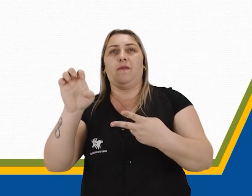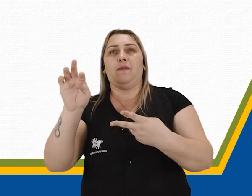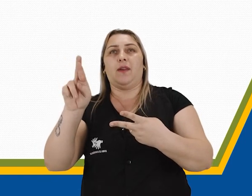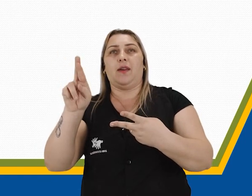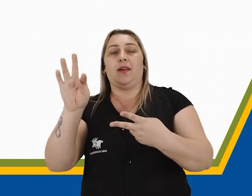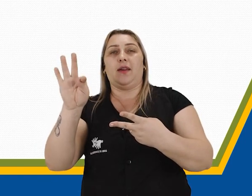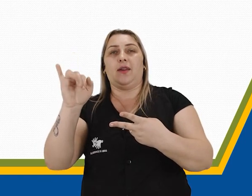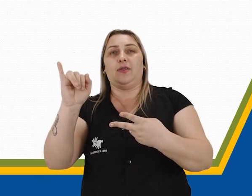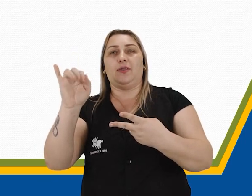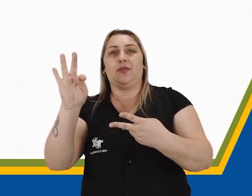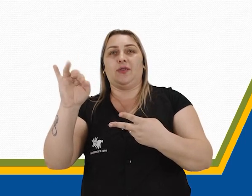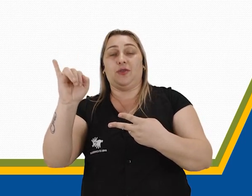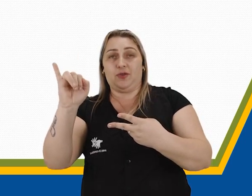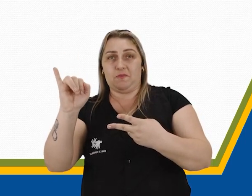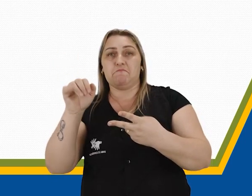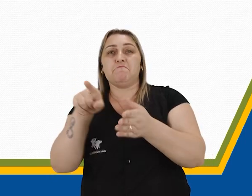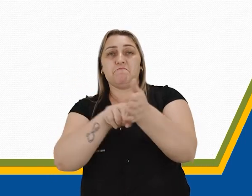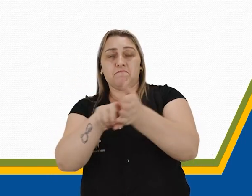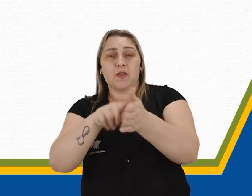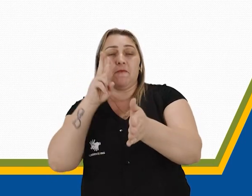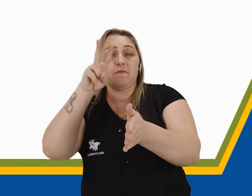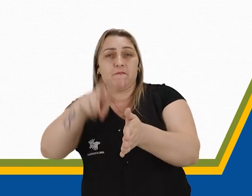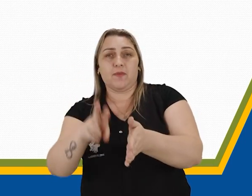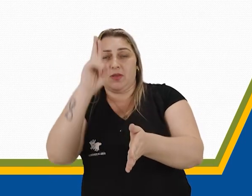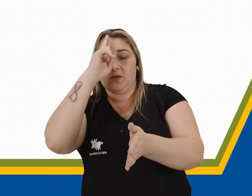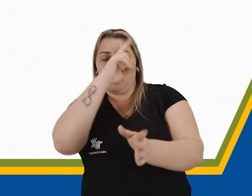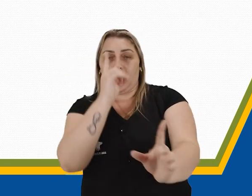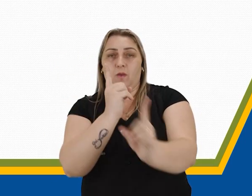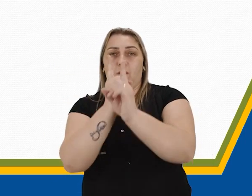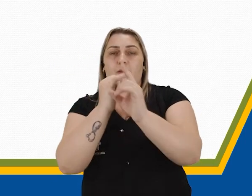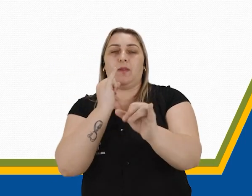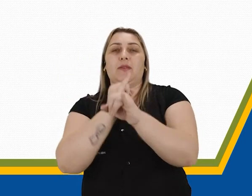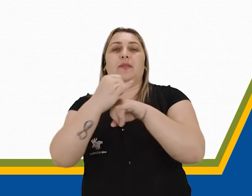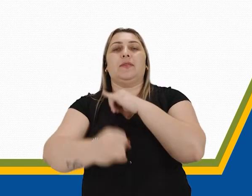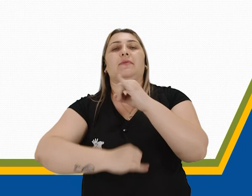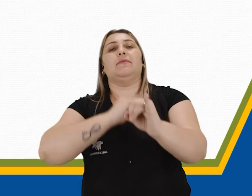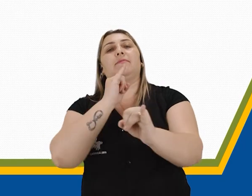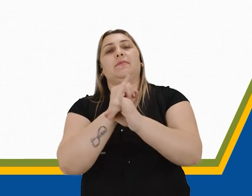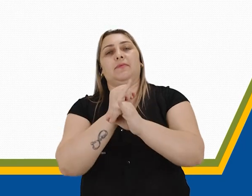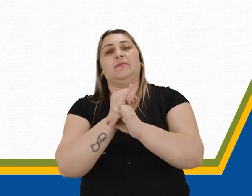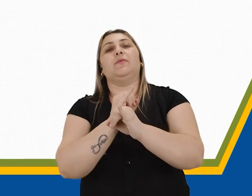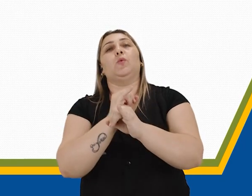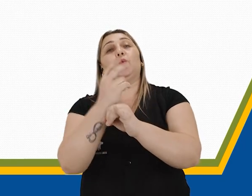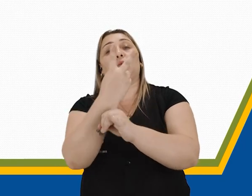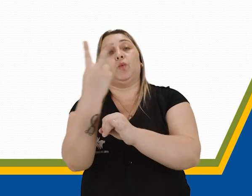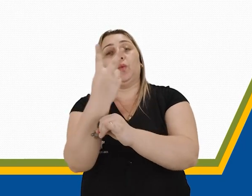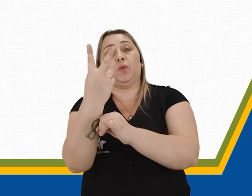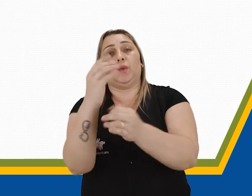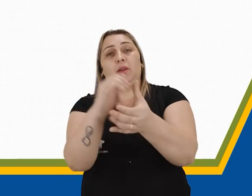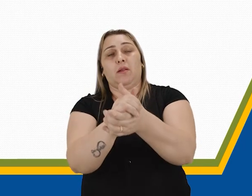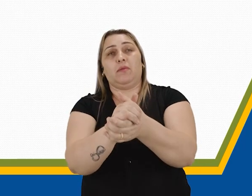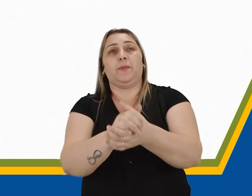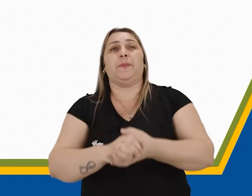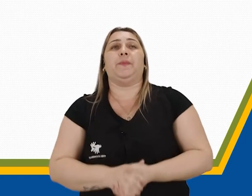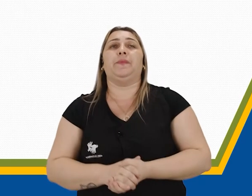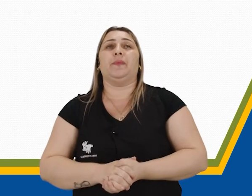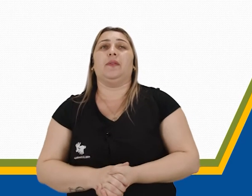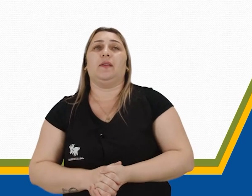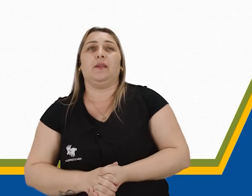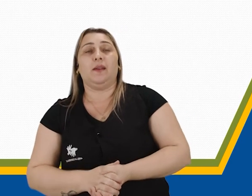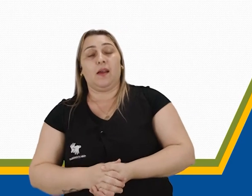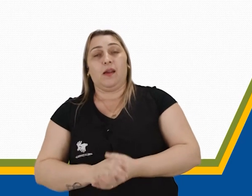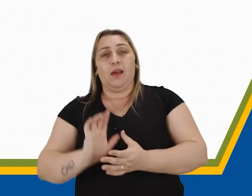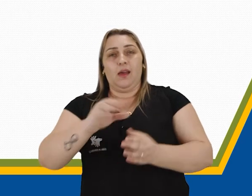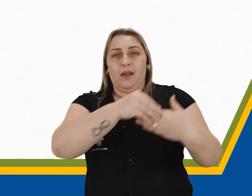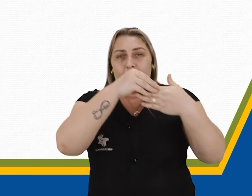pesquisar e vocês vão ver muitas histórias que a gente encontra na internet sobre esses dois, tá? E vou